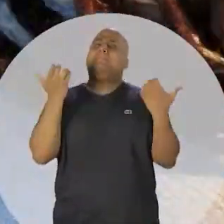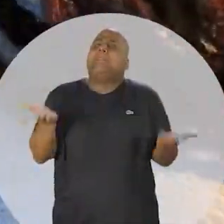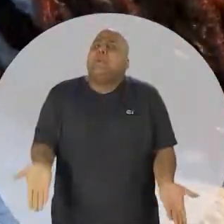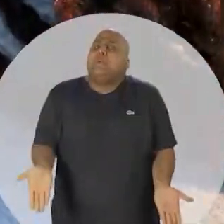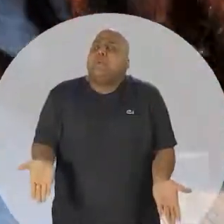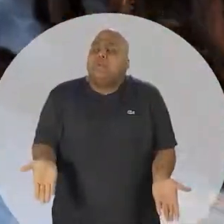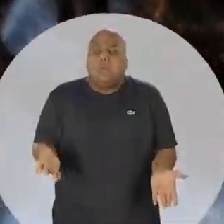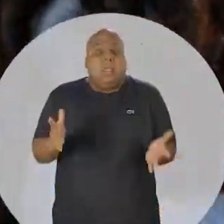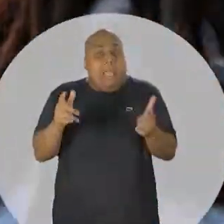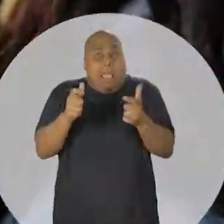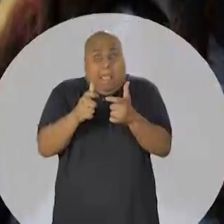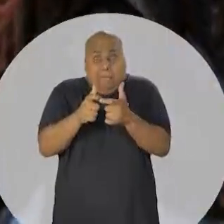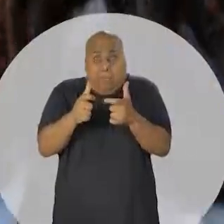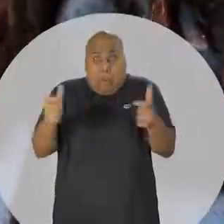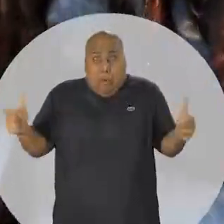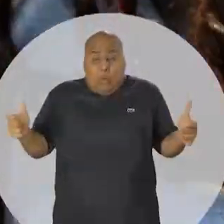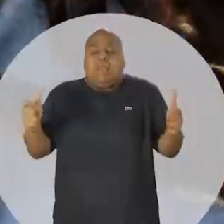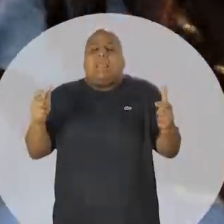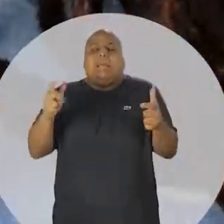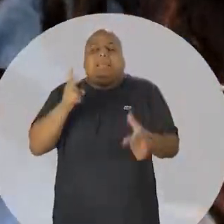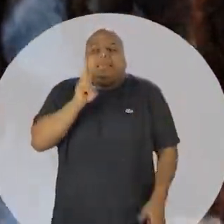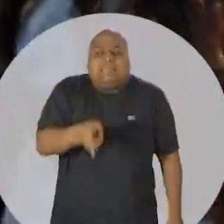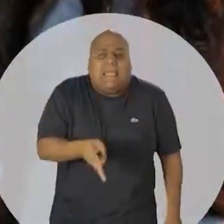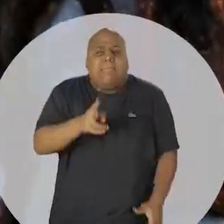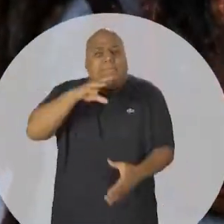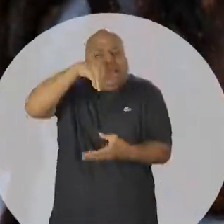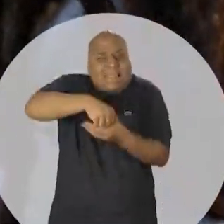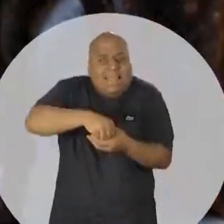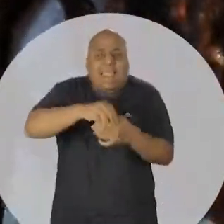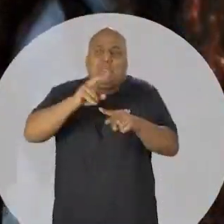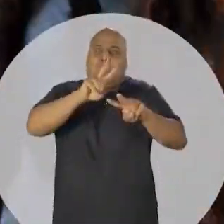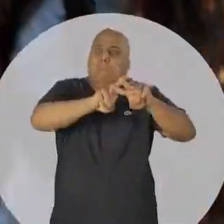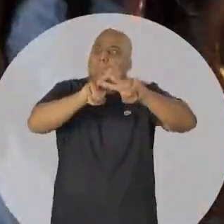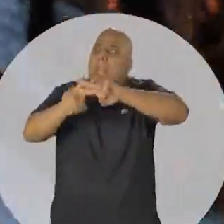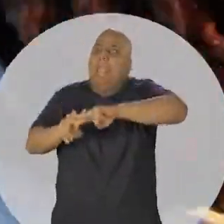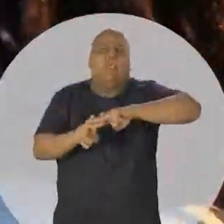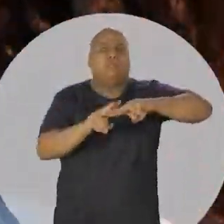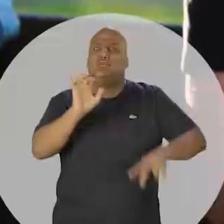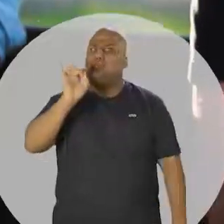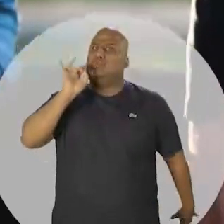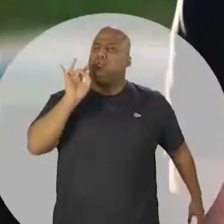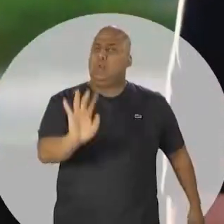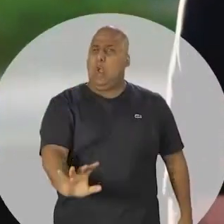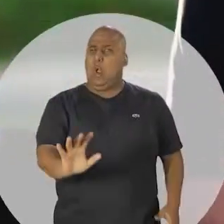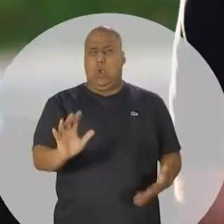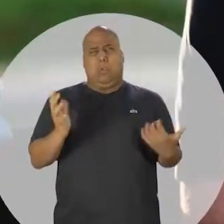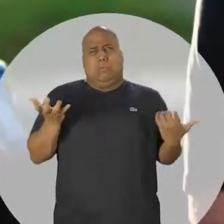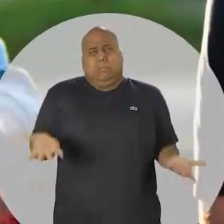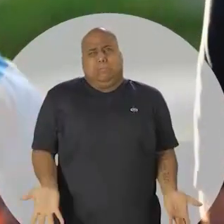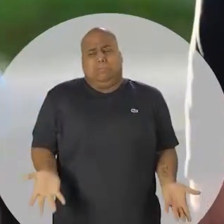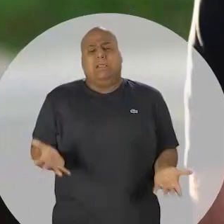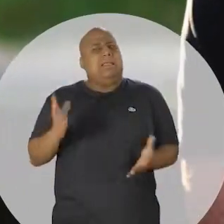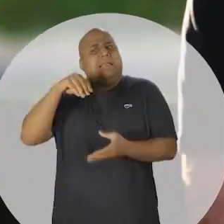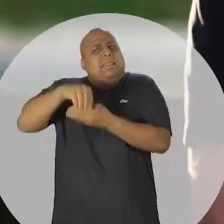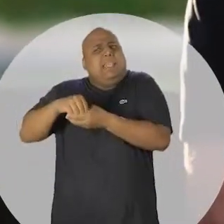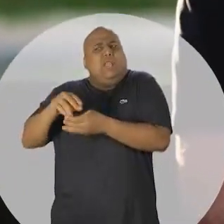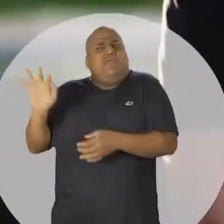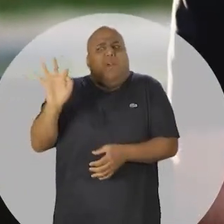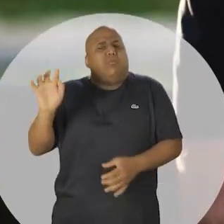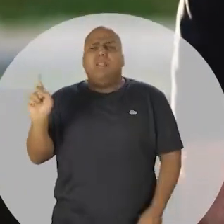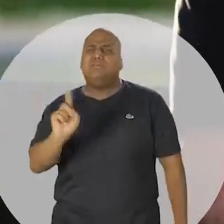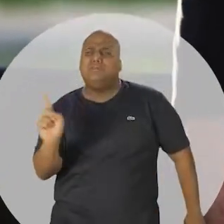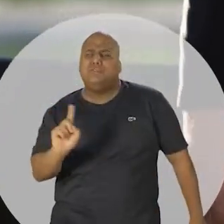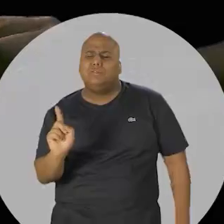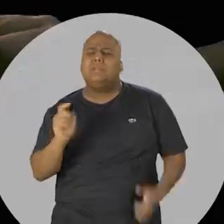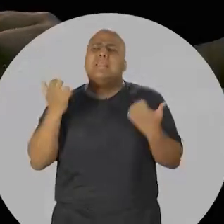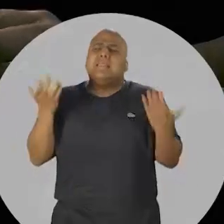e elas estão ocupando mais as penitenciárias, os carceres privados, do que esses espaços, que são espaços de construção de